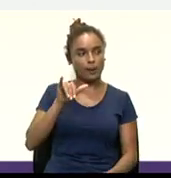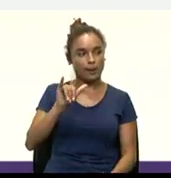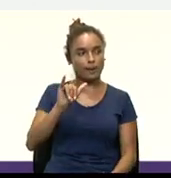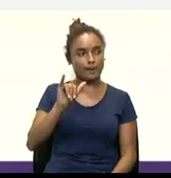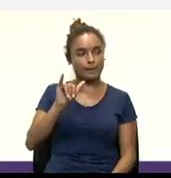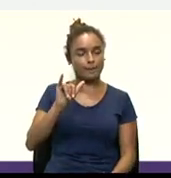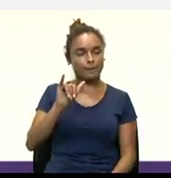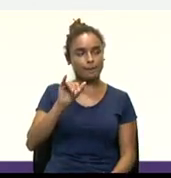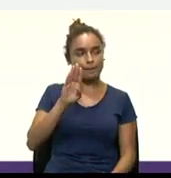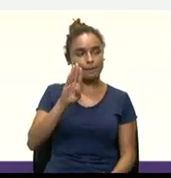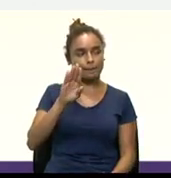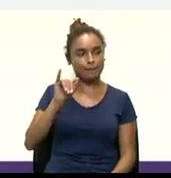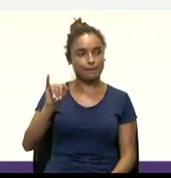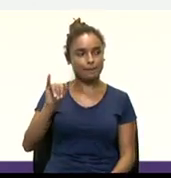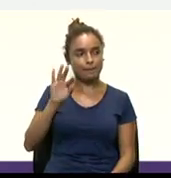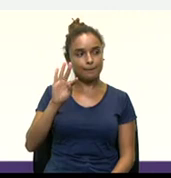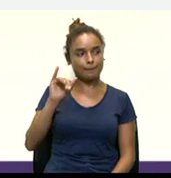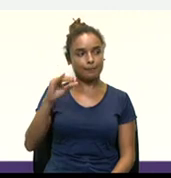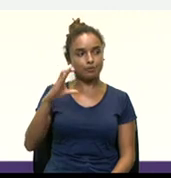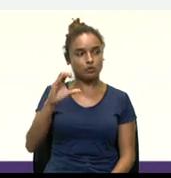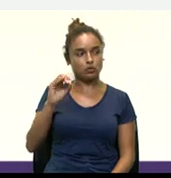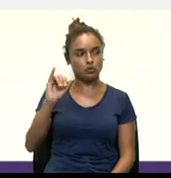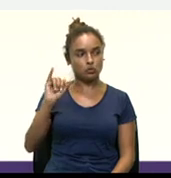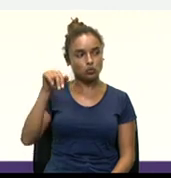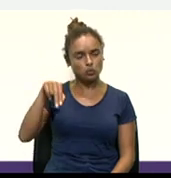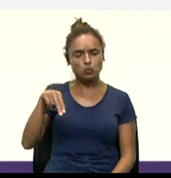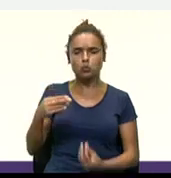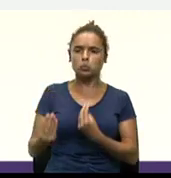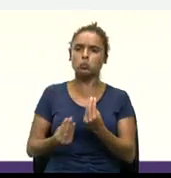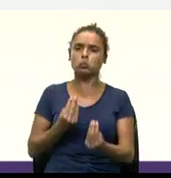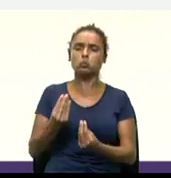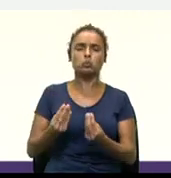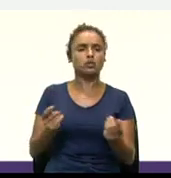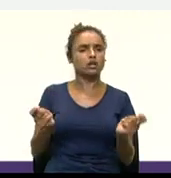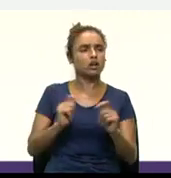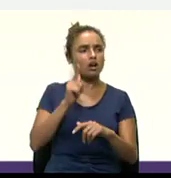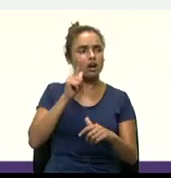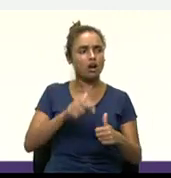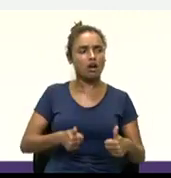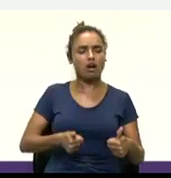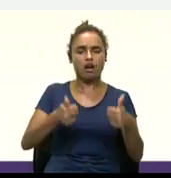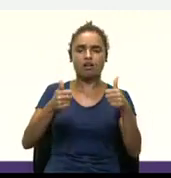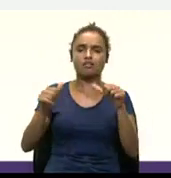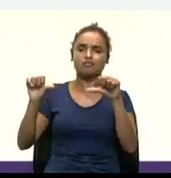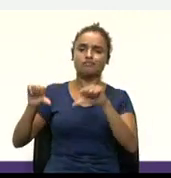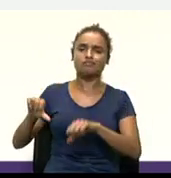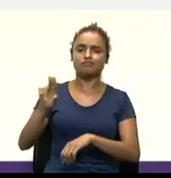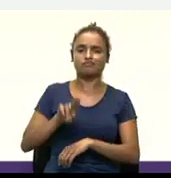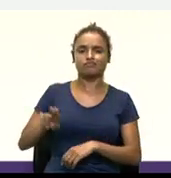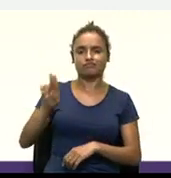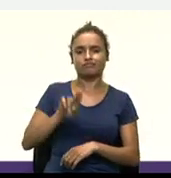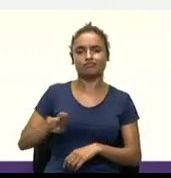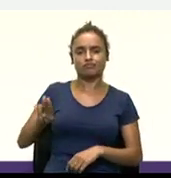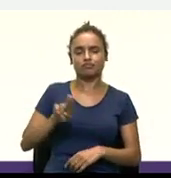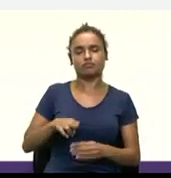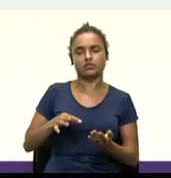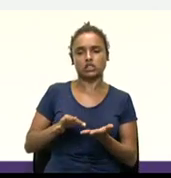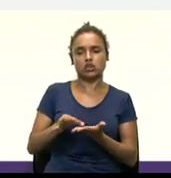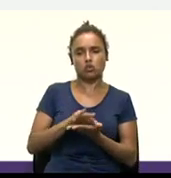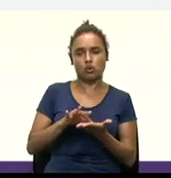como surgiu, como funciona, quais são as vantagens e desvantagens da moeda